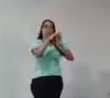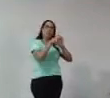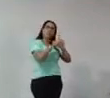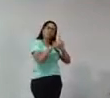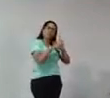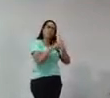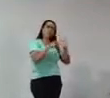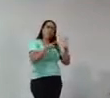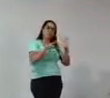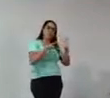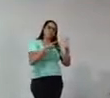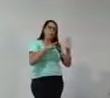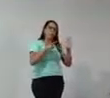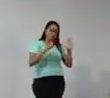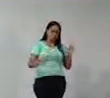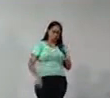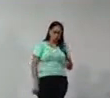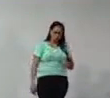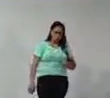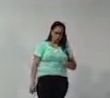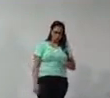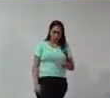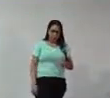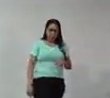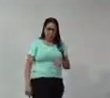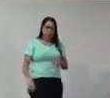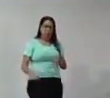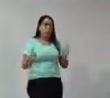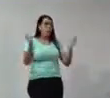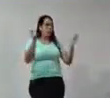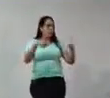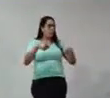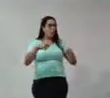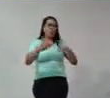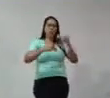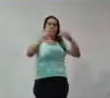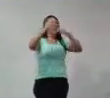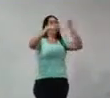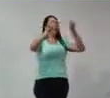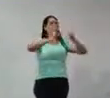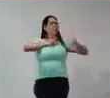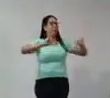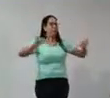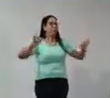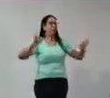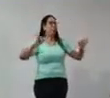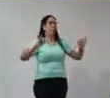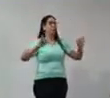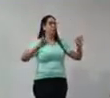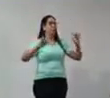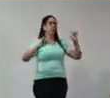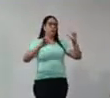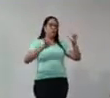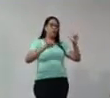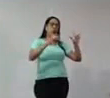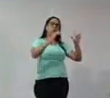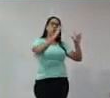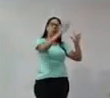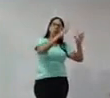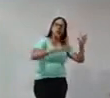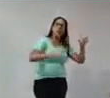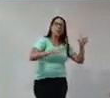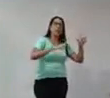trazia, a gente pode ainda cada vez mais propagar, e a rede está fazendo isso muito bem, de